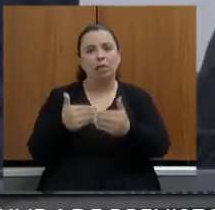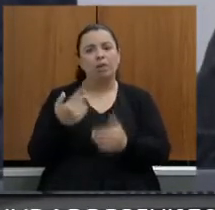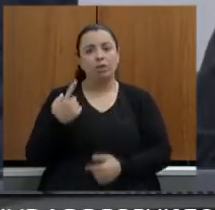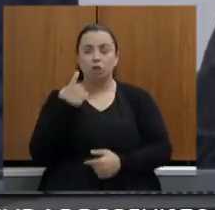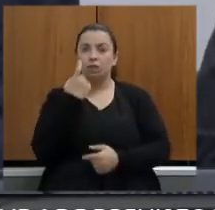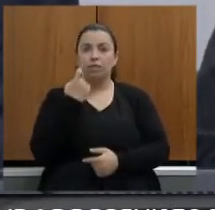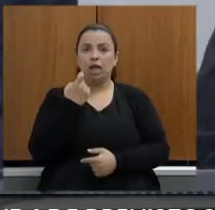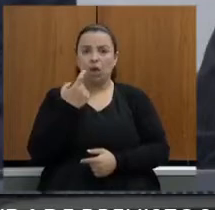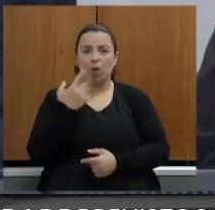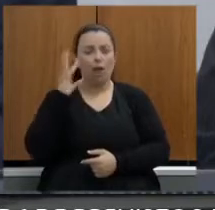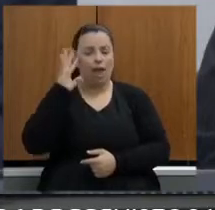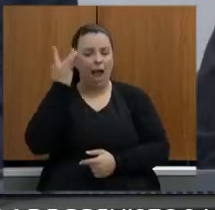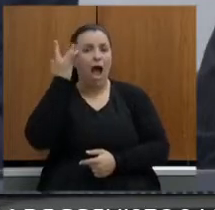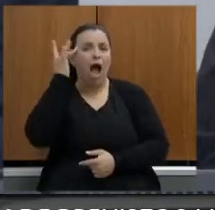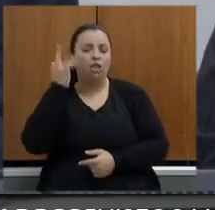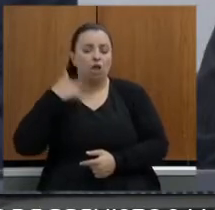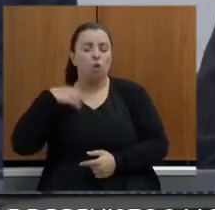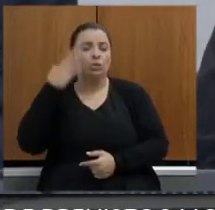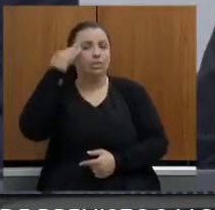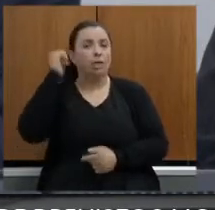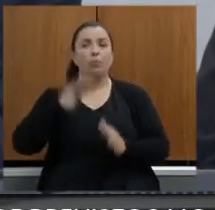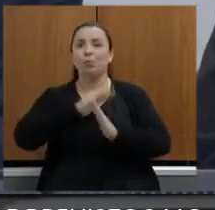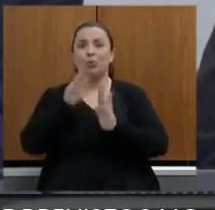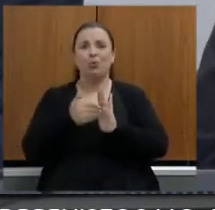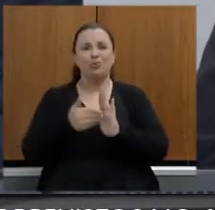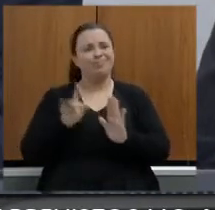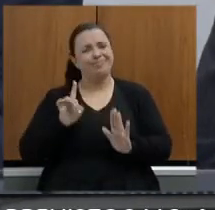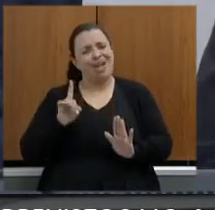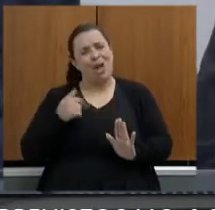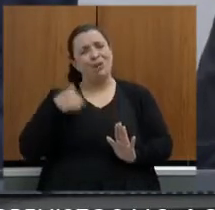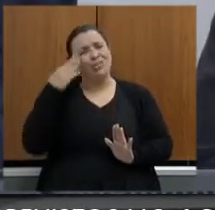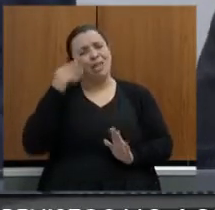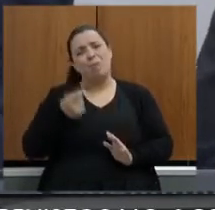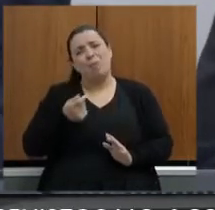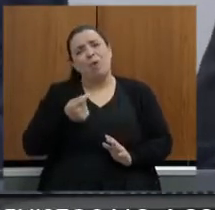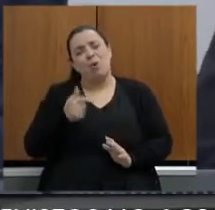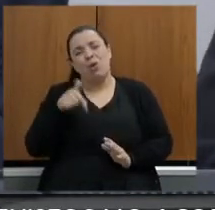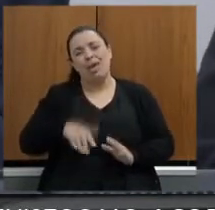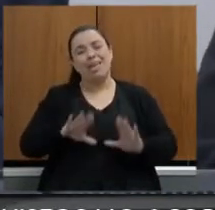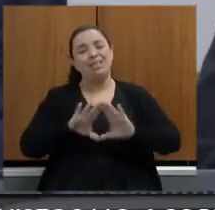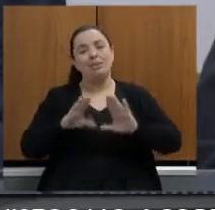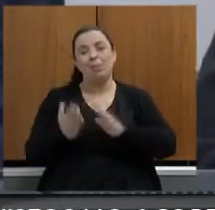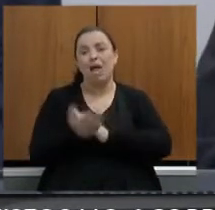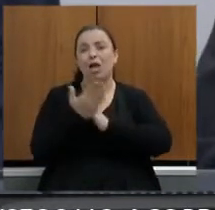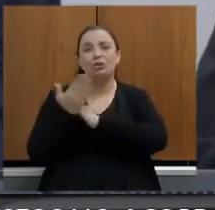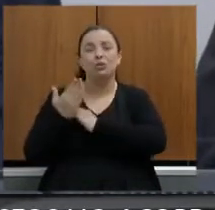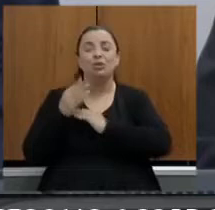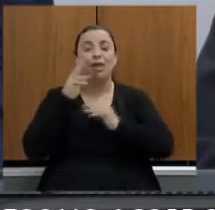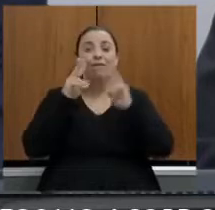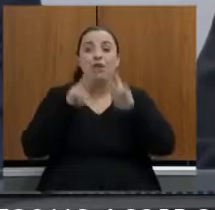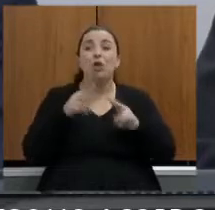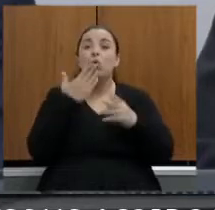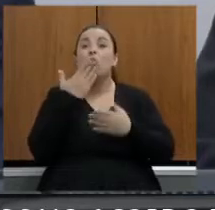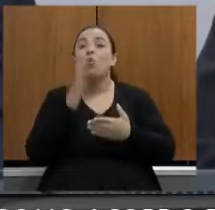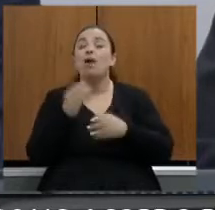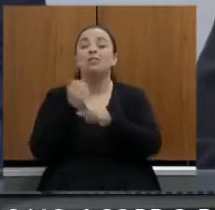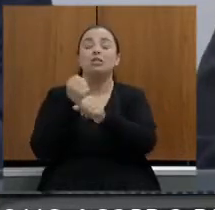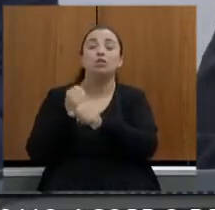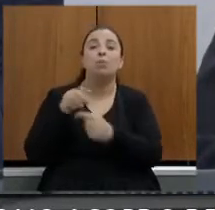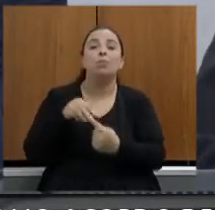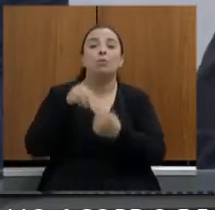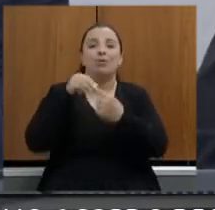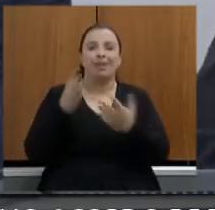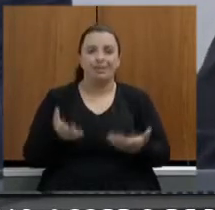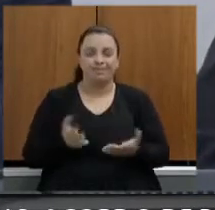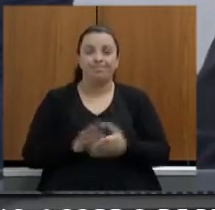sabemos muito pouco e essa casa nos ajuda demais nessa priorização com relação ao metrô além dos